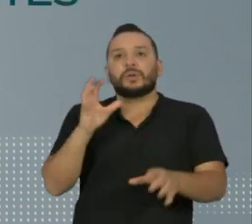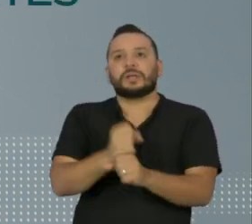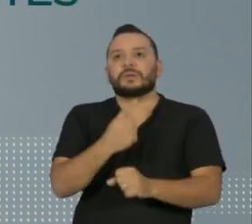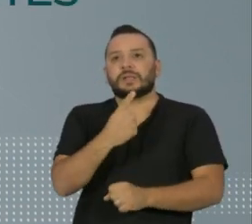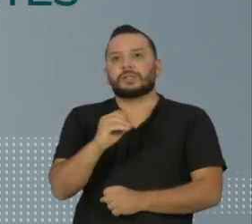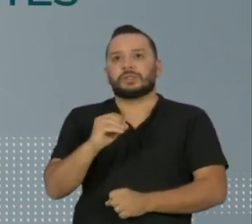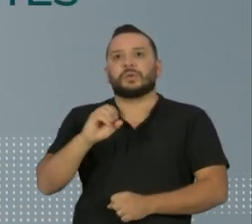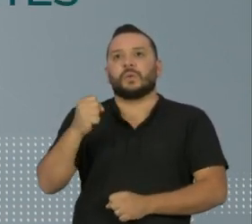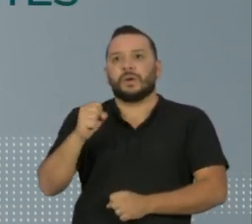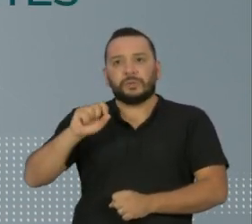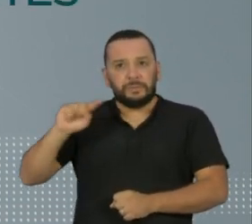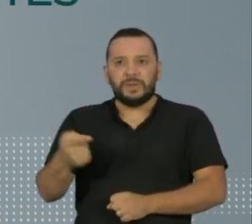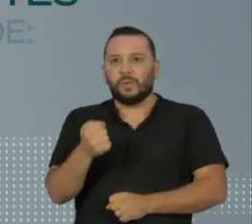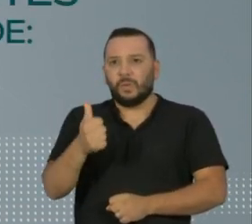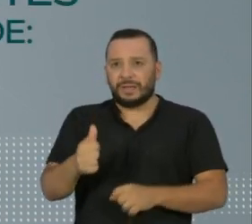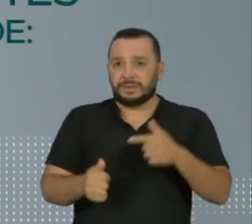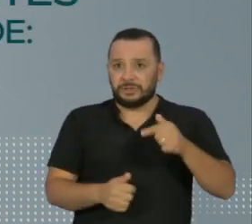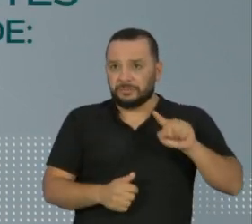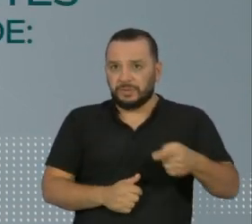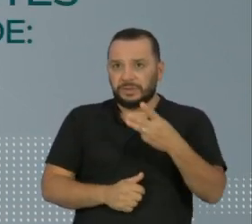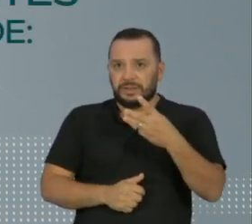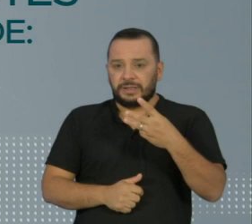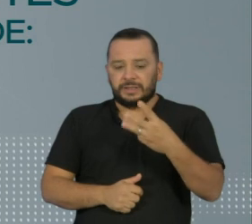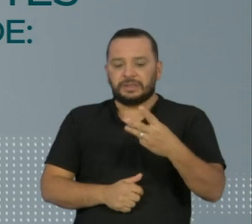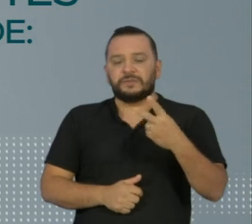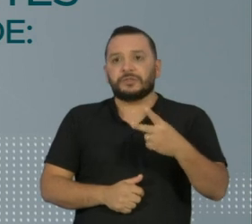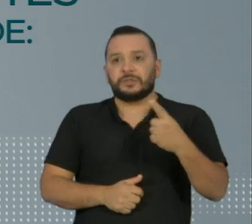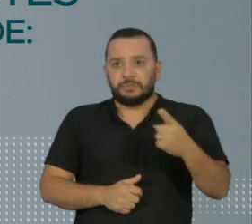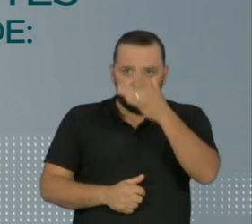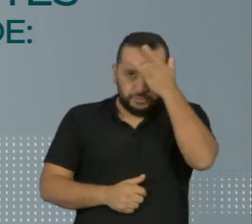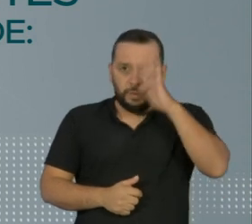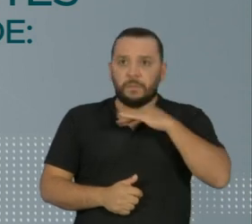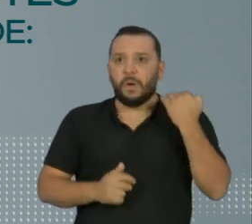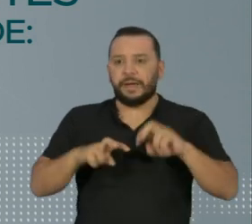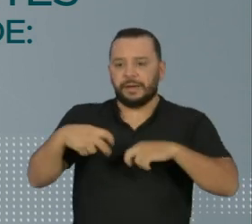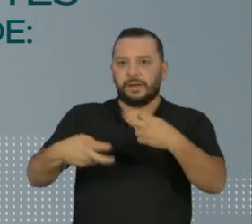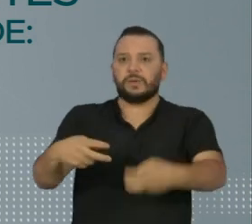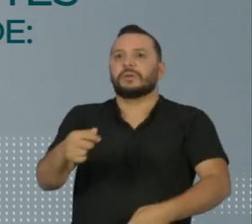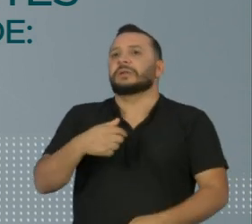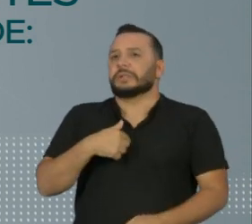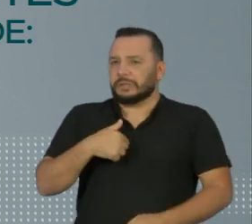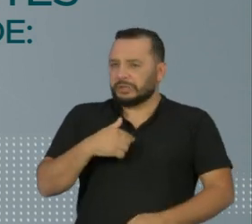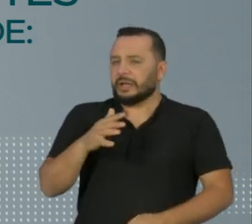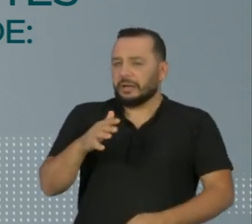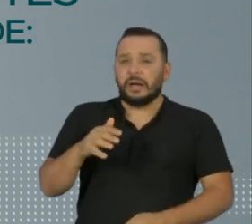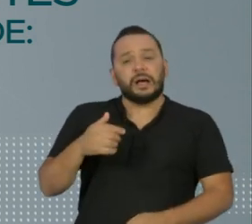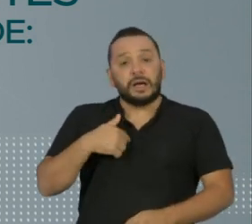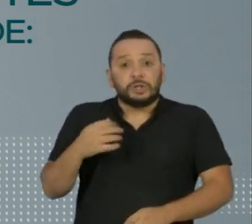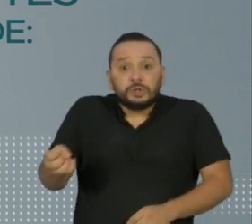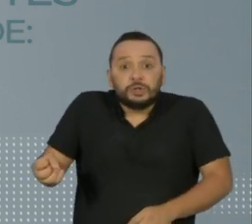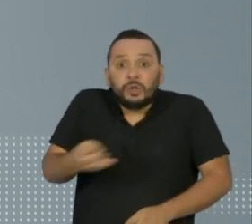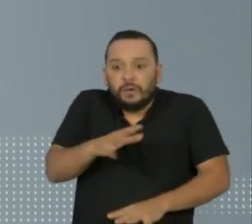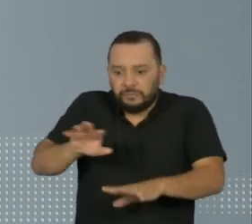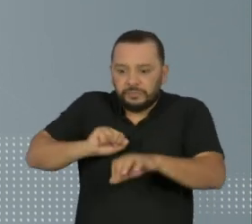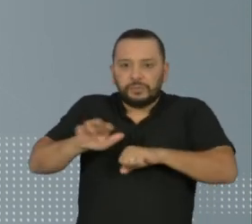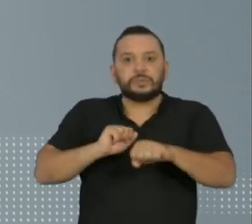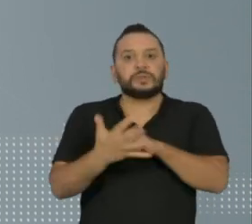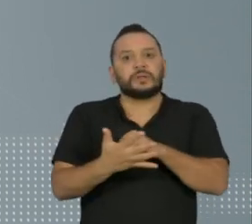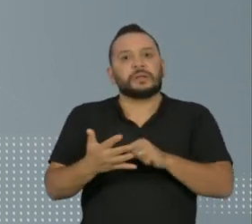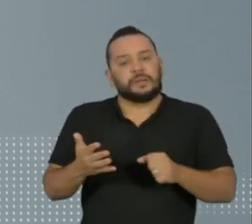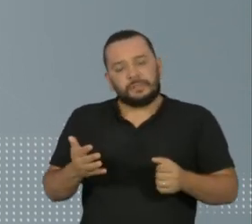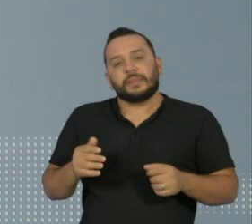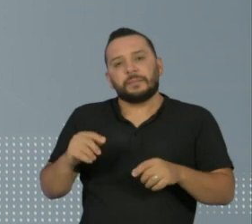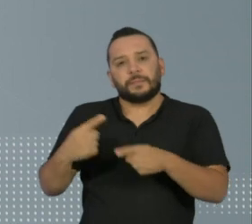7.321 pessoas morreram. Boa parte dos novos casos, segundo o Ministério, são referentes a outros períodos.